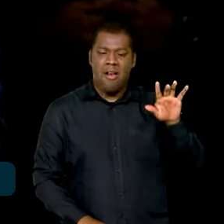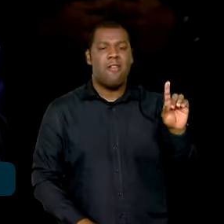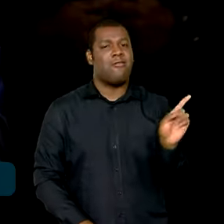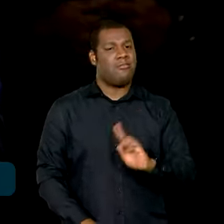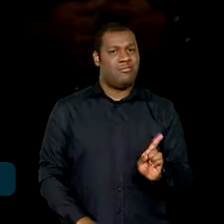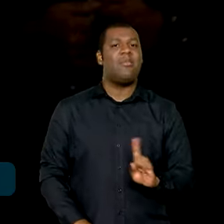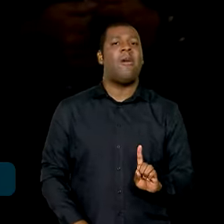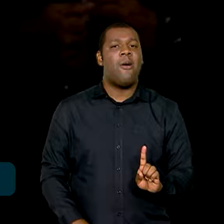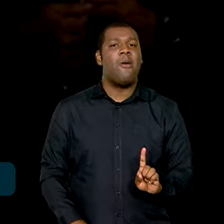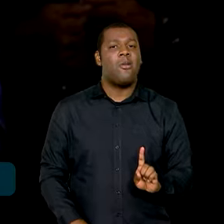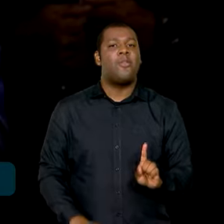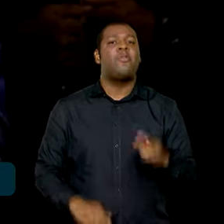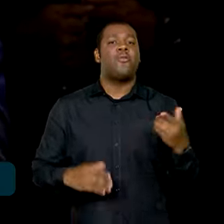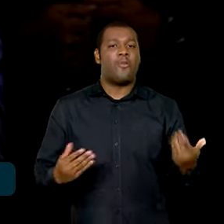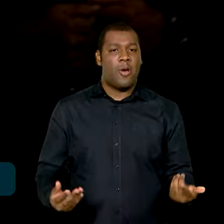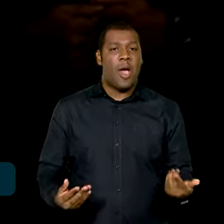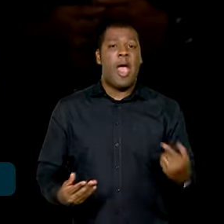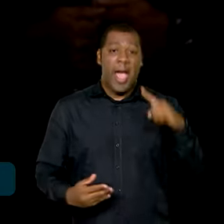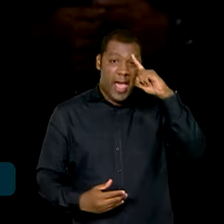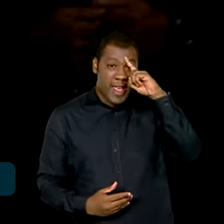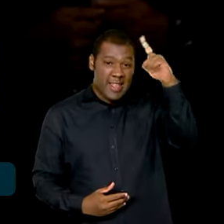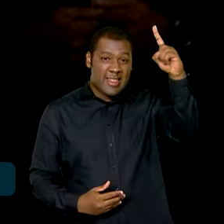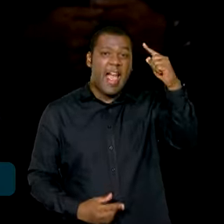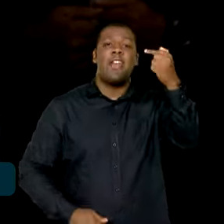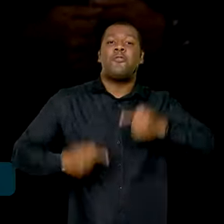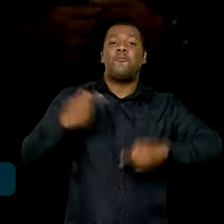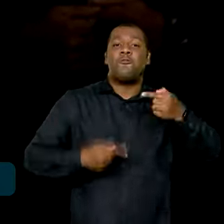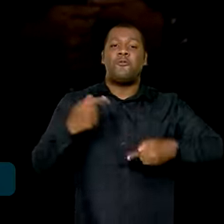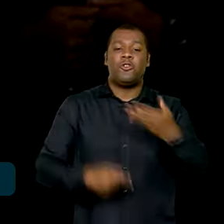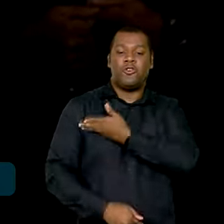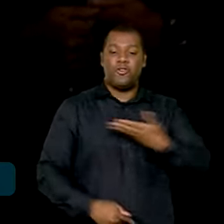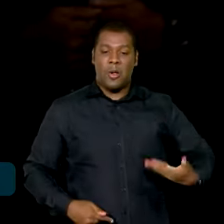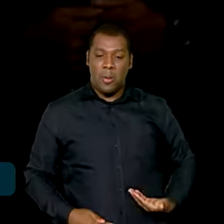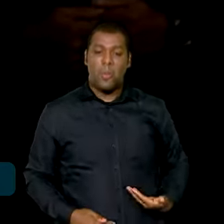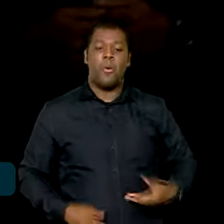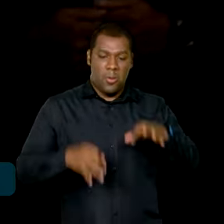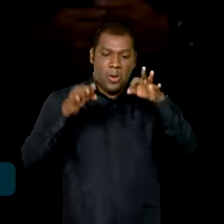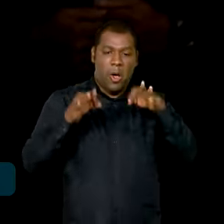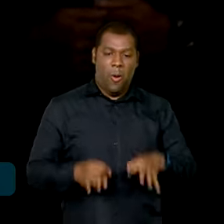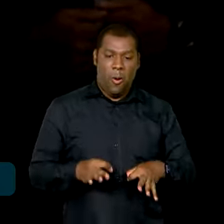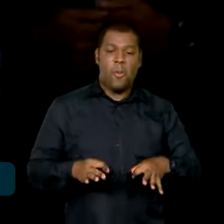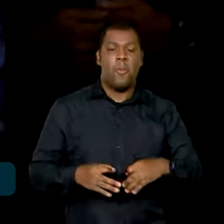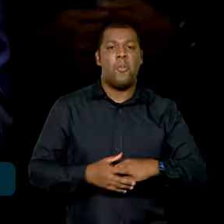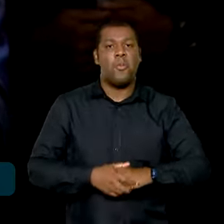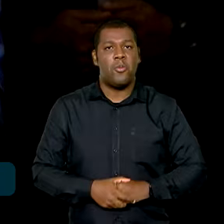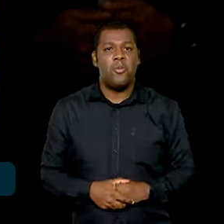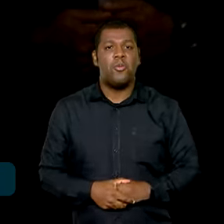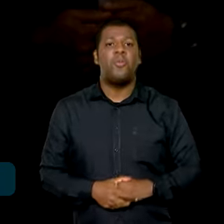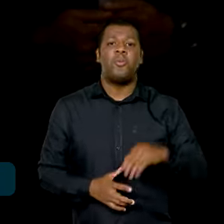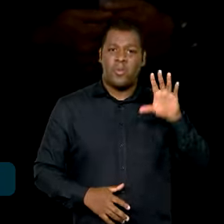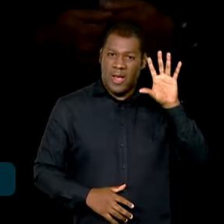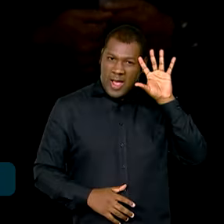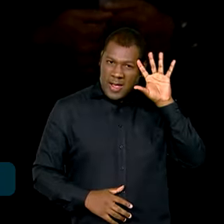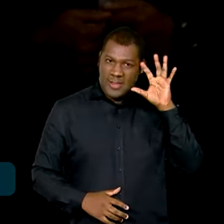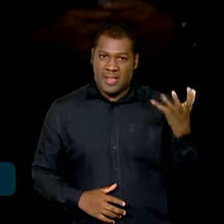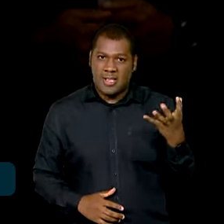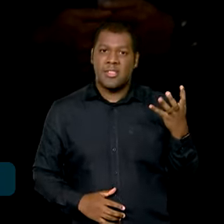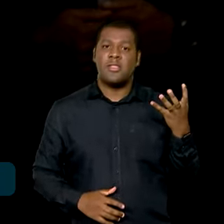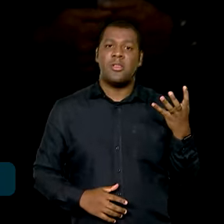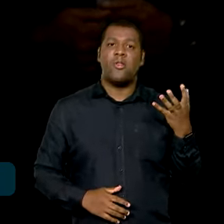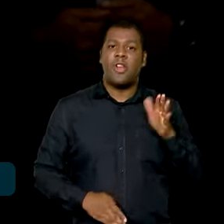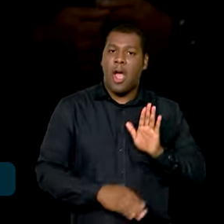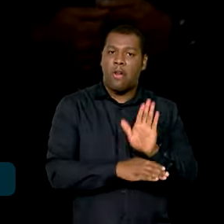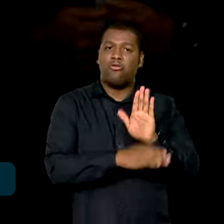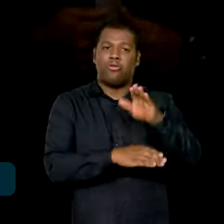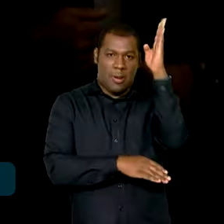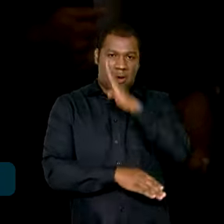resultado do compartilhamento de uma política pública civilizatória que nós resolvemos adotar no país, porque